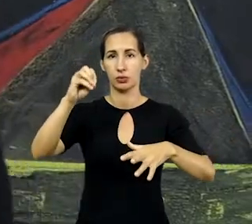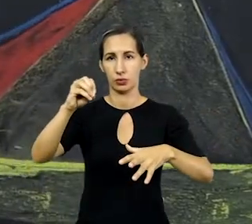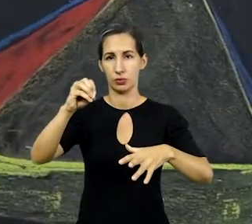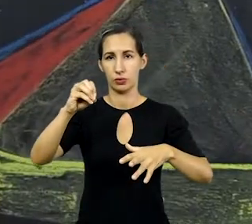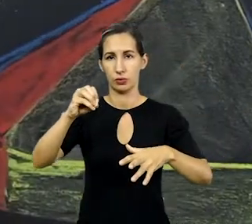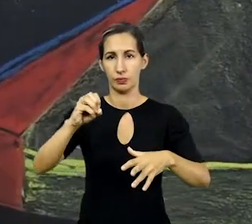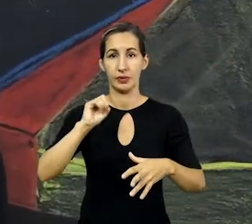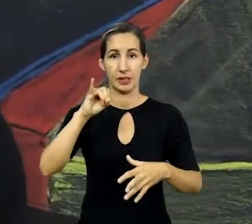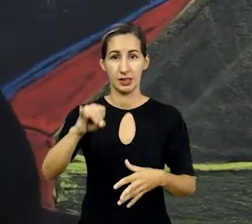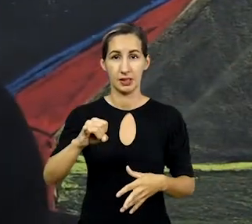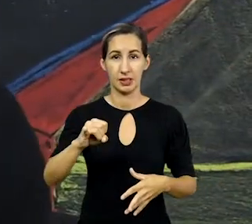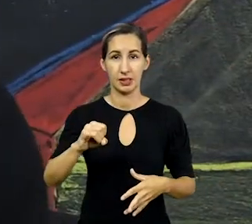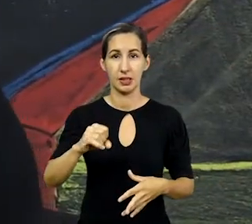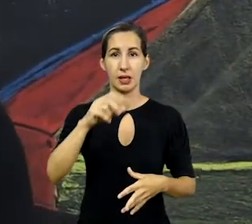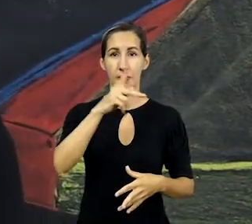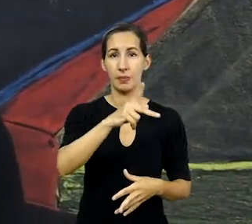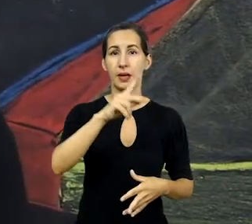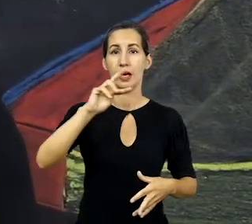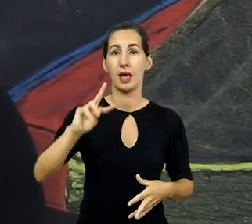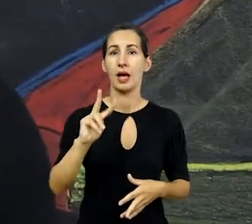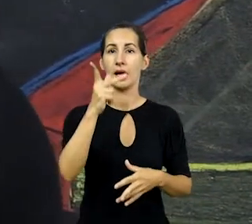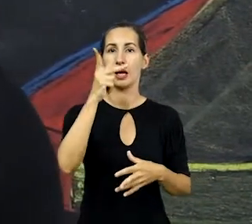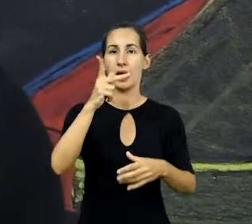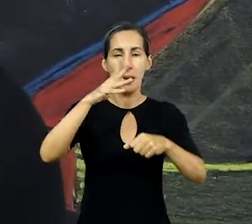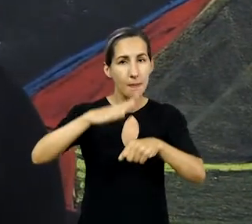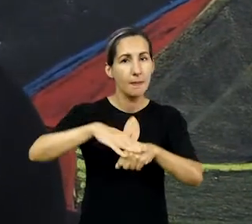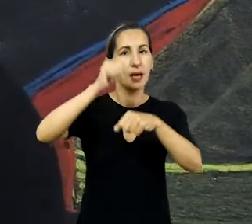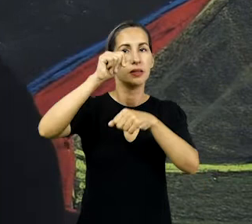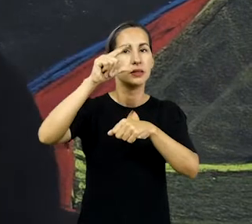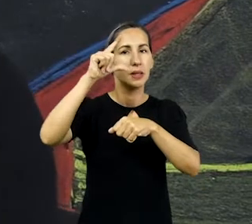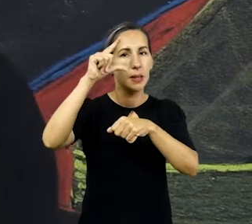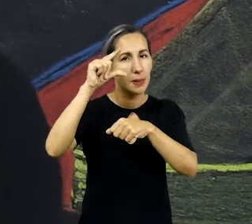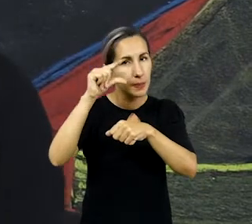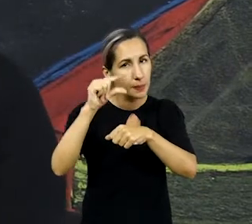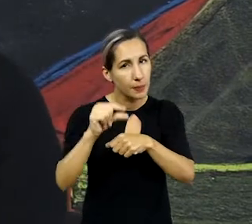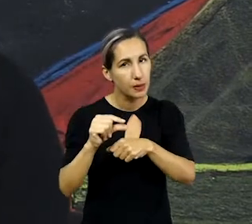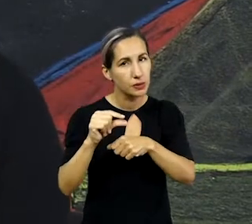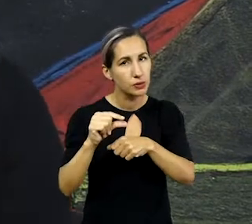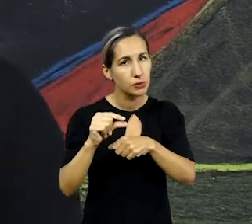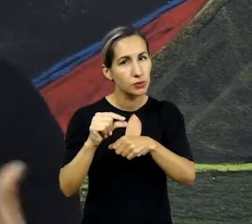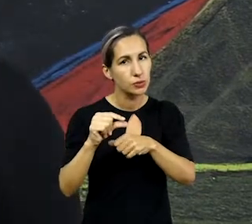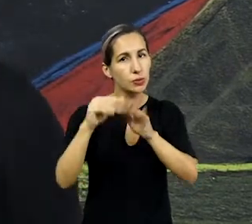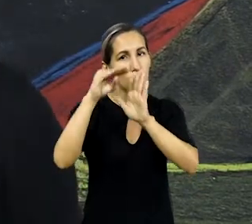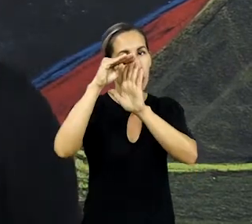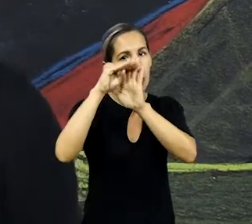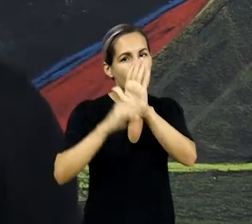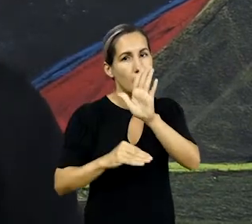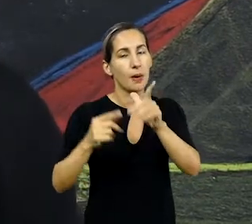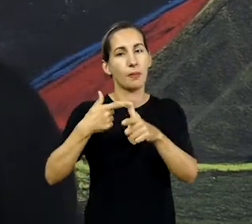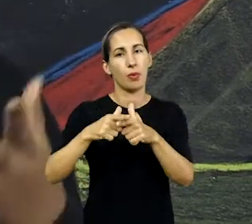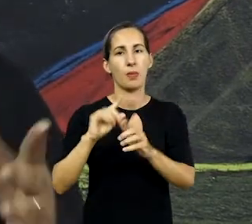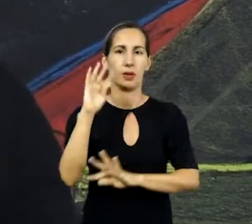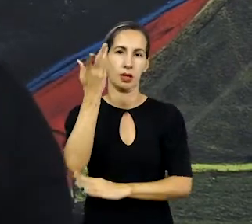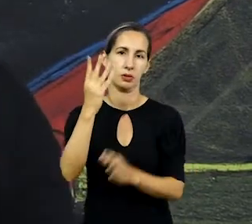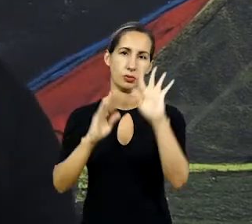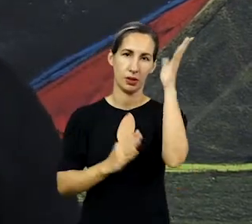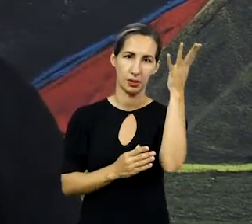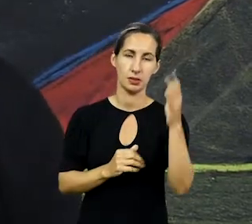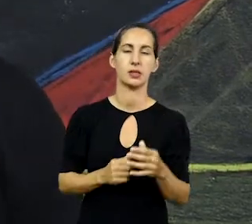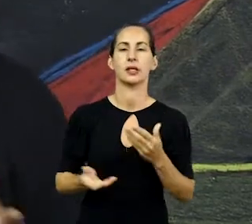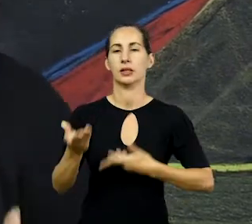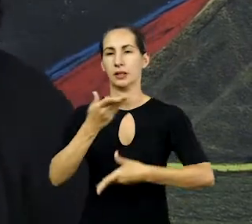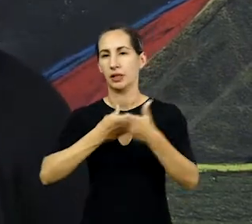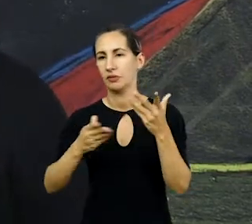A qual essa chuva cai com o pH mais baixo? Essa acidez vai causar danos à natureza. Ela vai